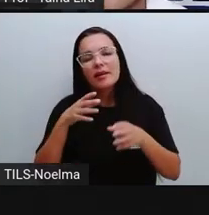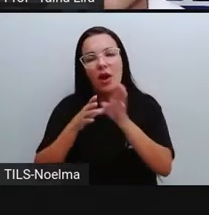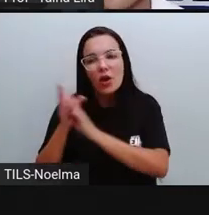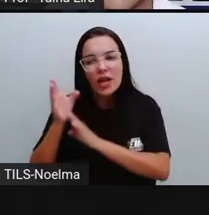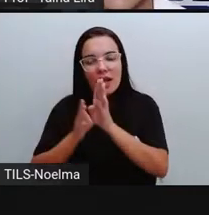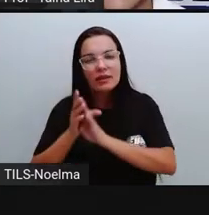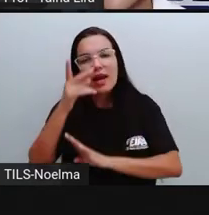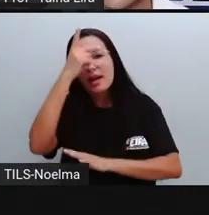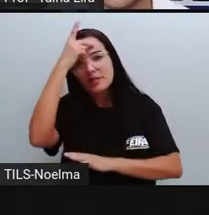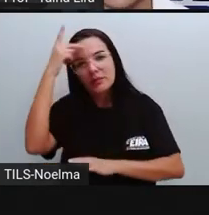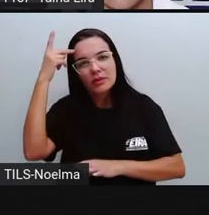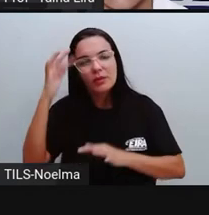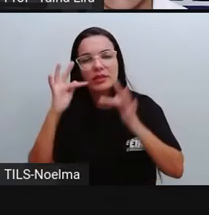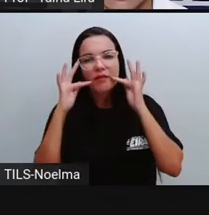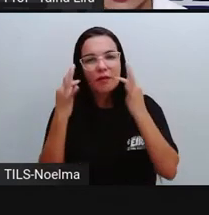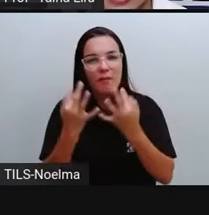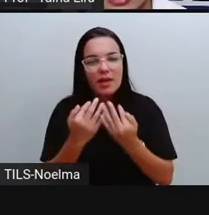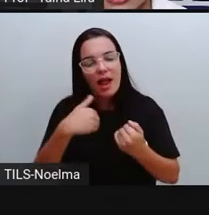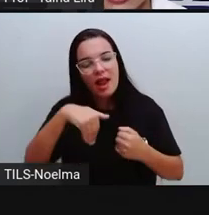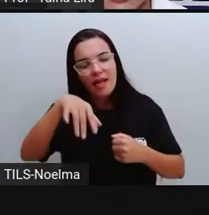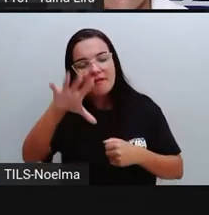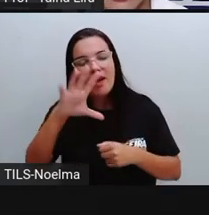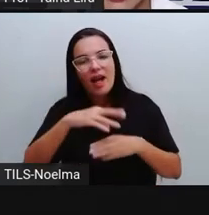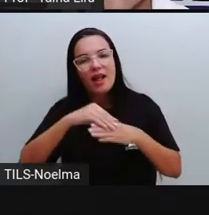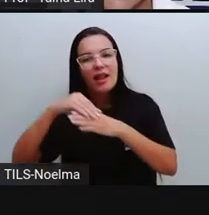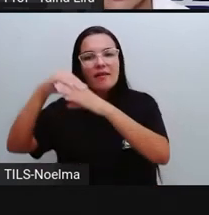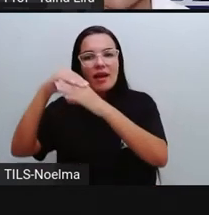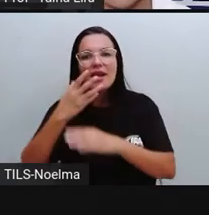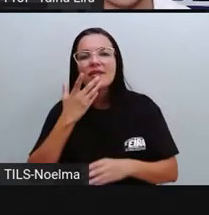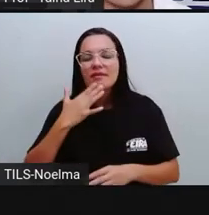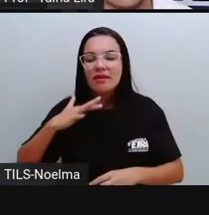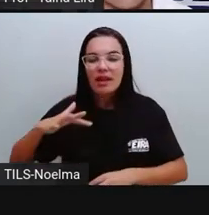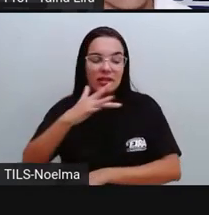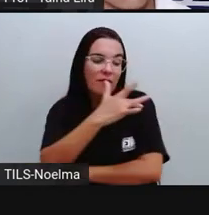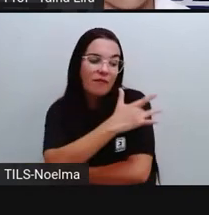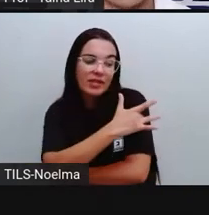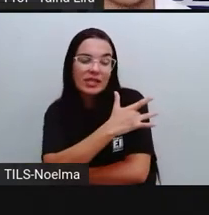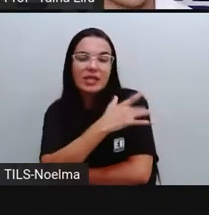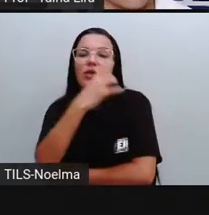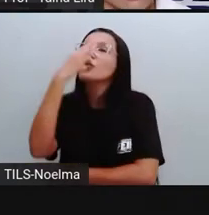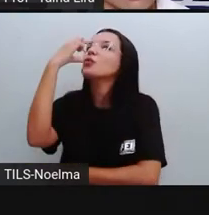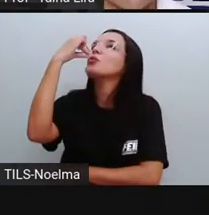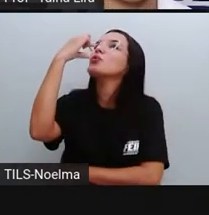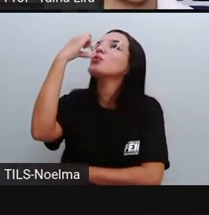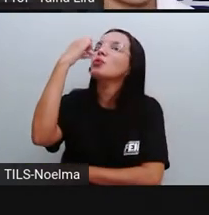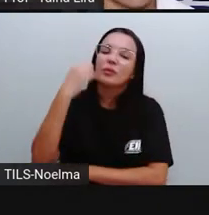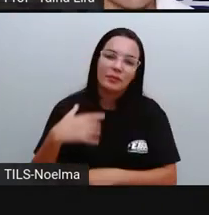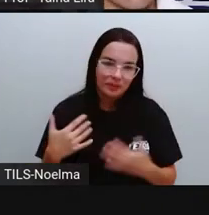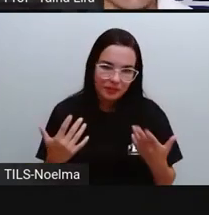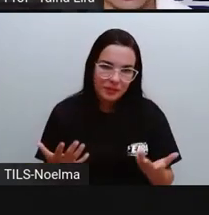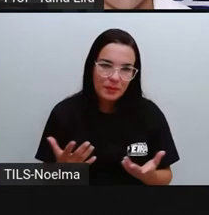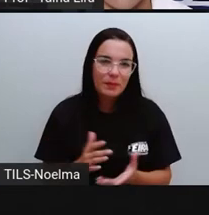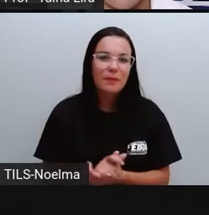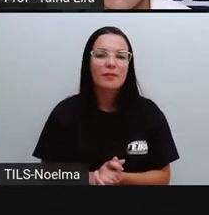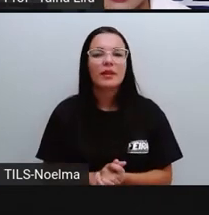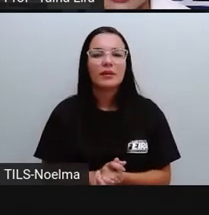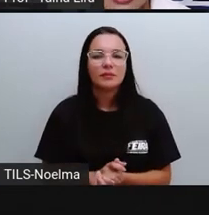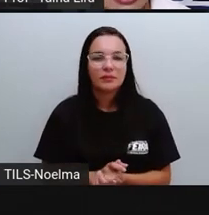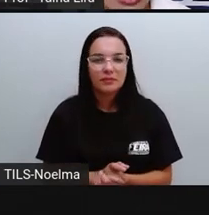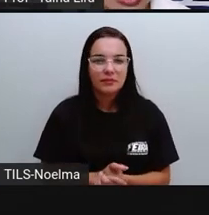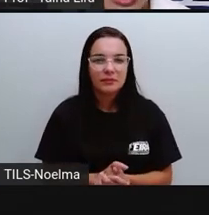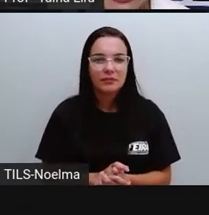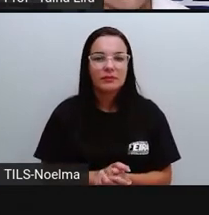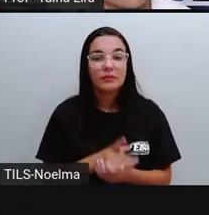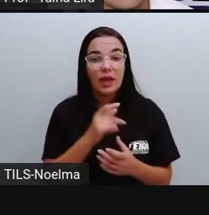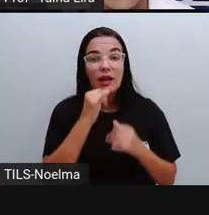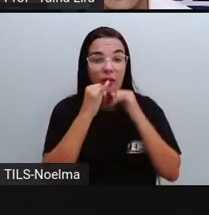observem, né? Que ele não é, apesar de que existe ainda vacinação contra paralisia infantil, mas esse